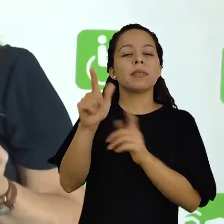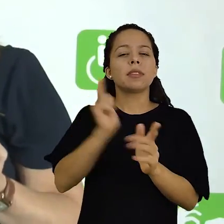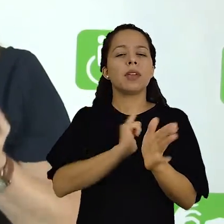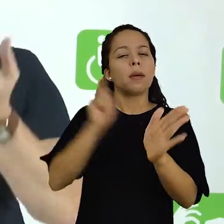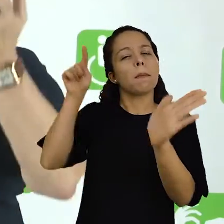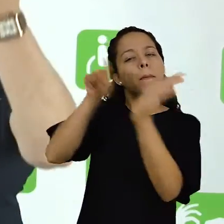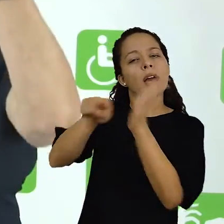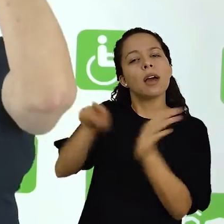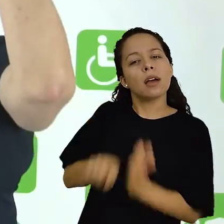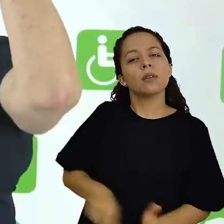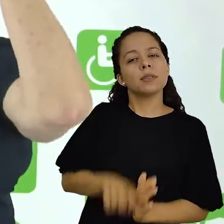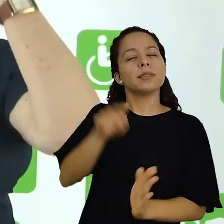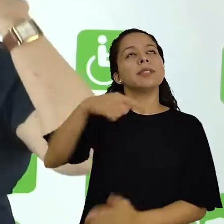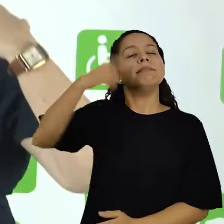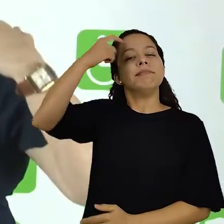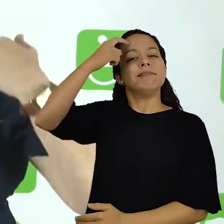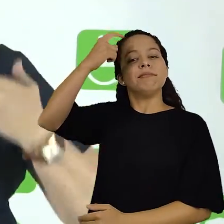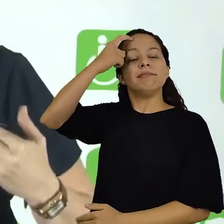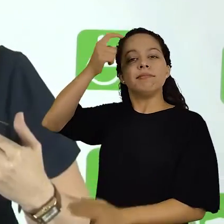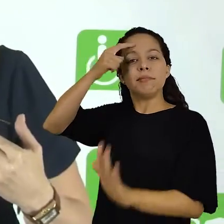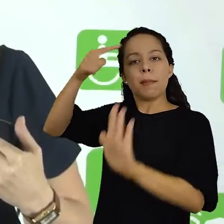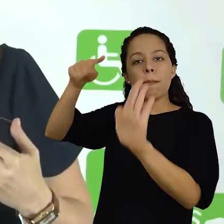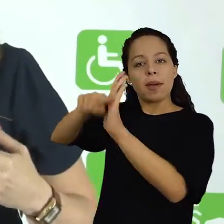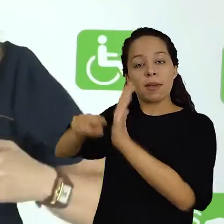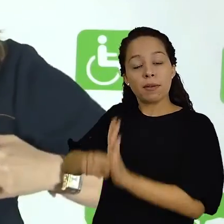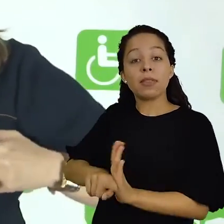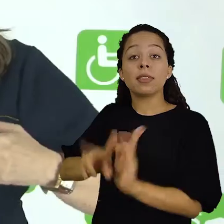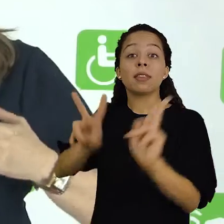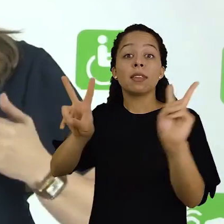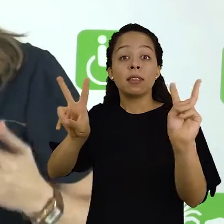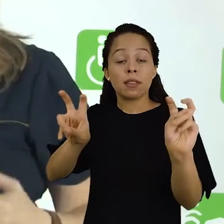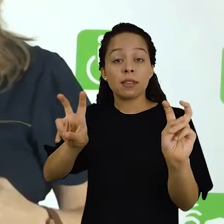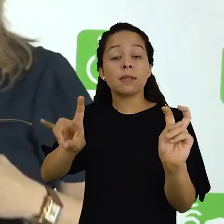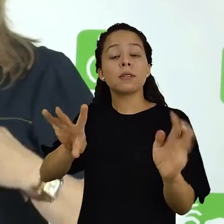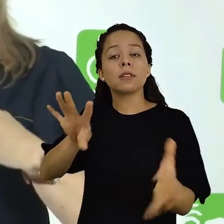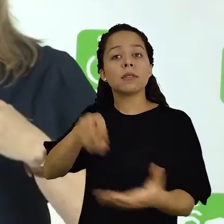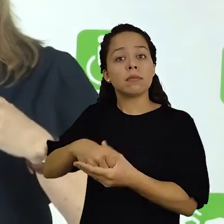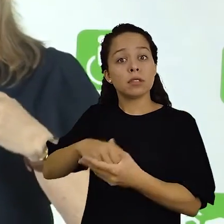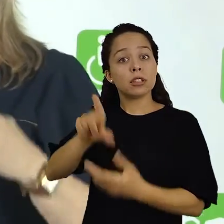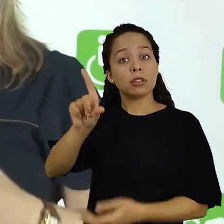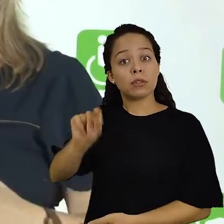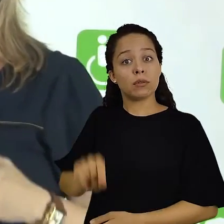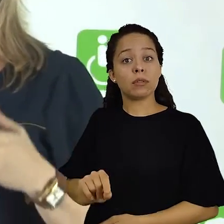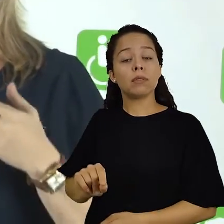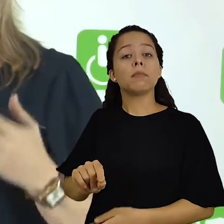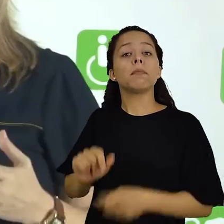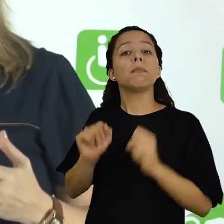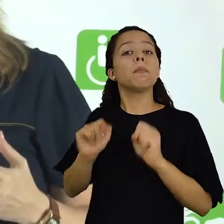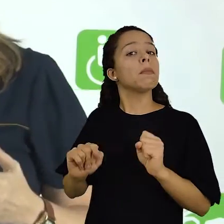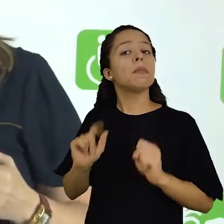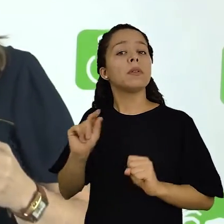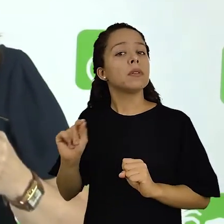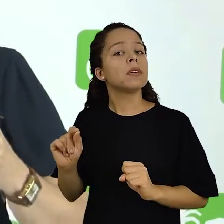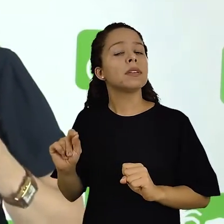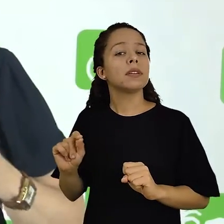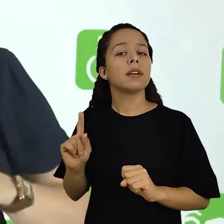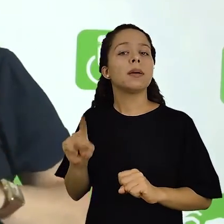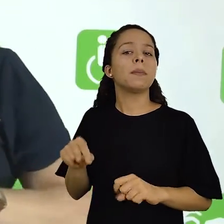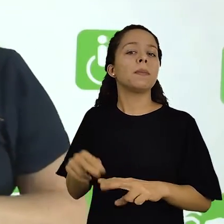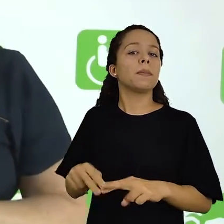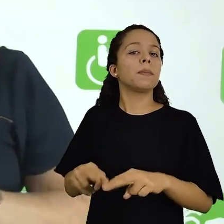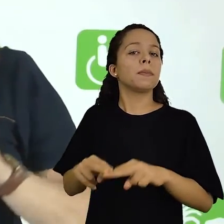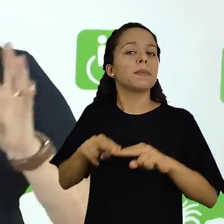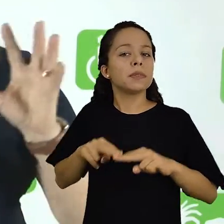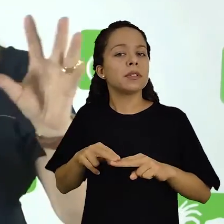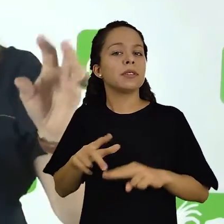partindo desses questionamentos que você faz, essa escolha do tema, ela pode adivir de